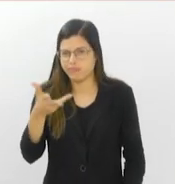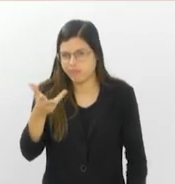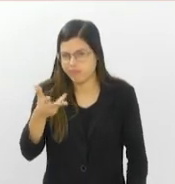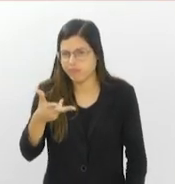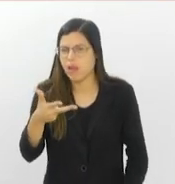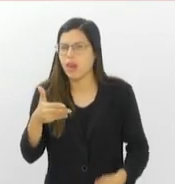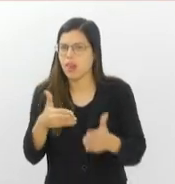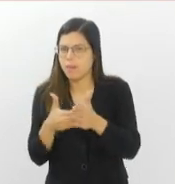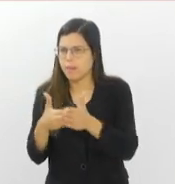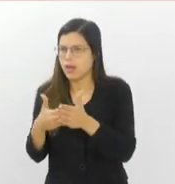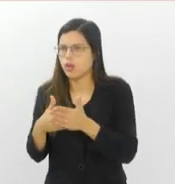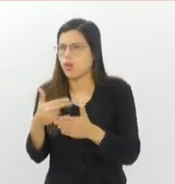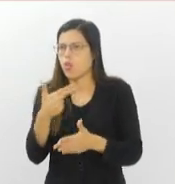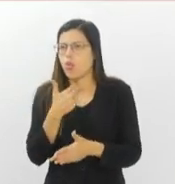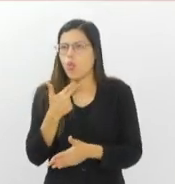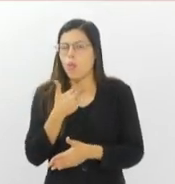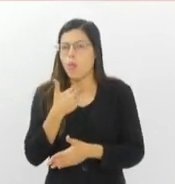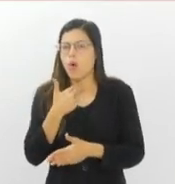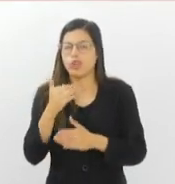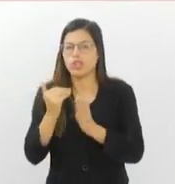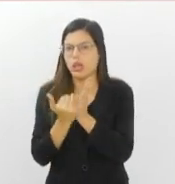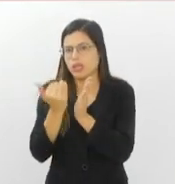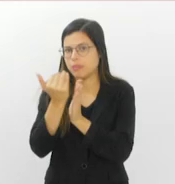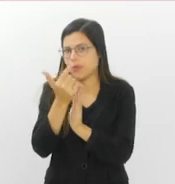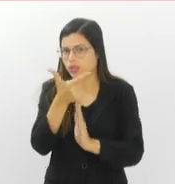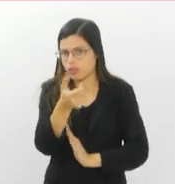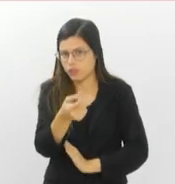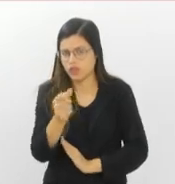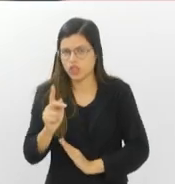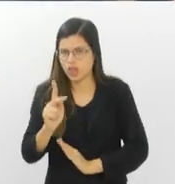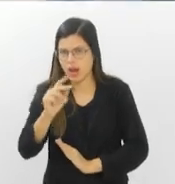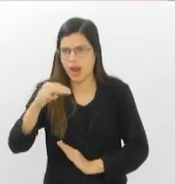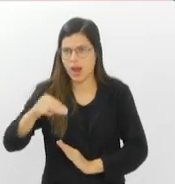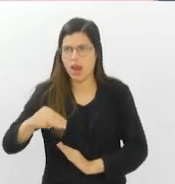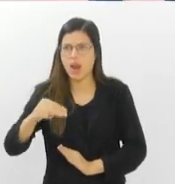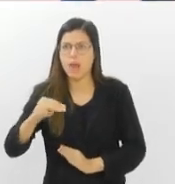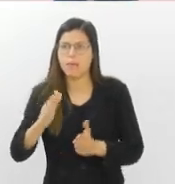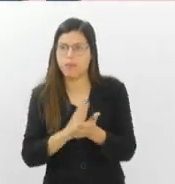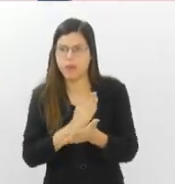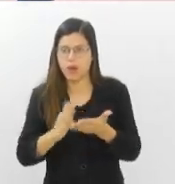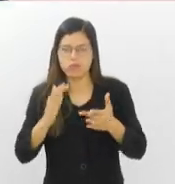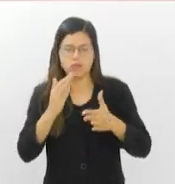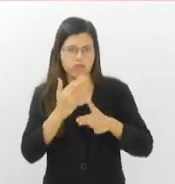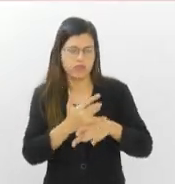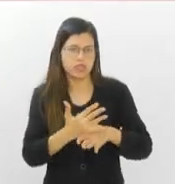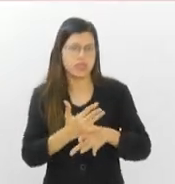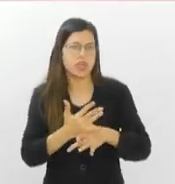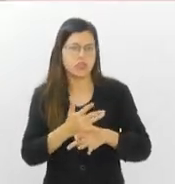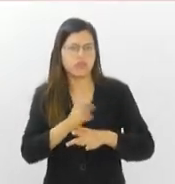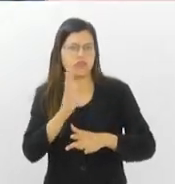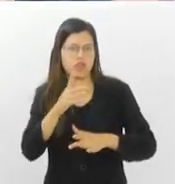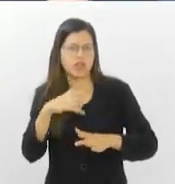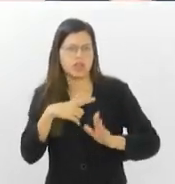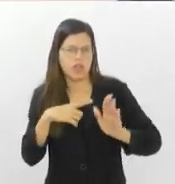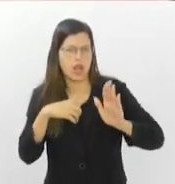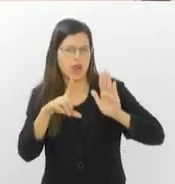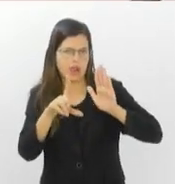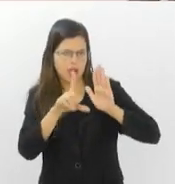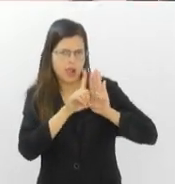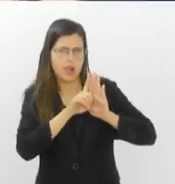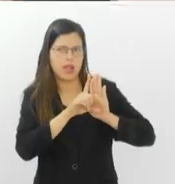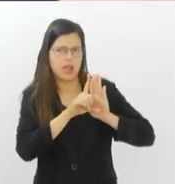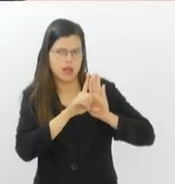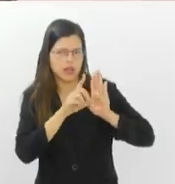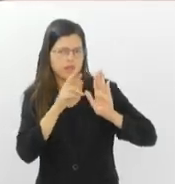gente não pode pedalar acima de 20 km por hora. Alguns municípios já saíram na frente regulamentando essa questão, mas os ciclistas